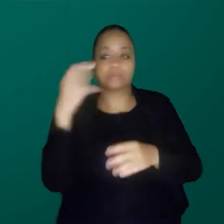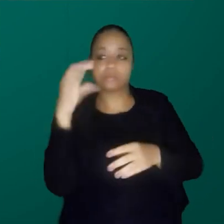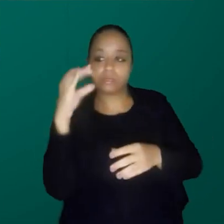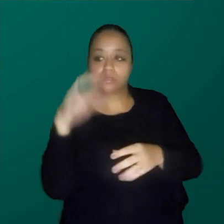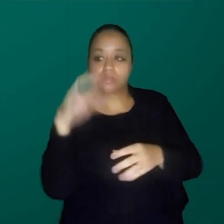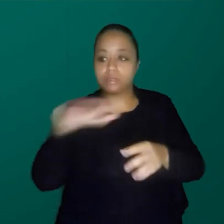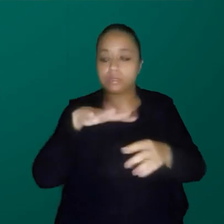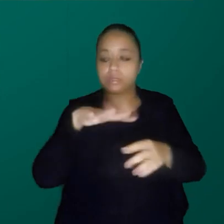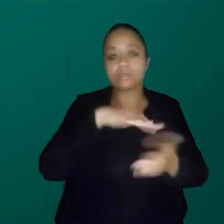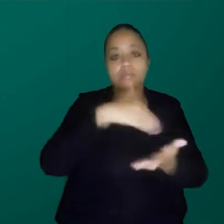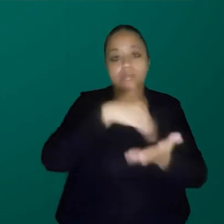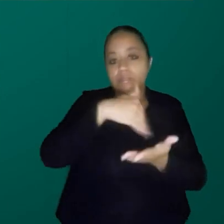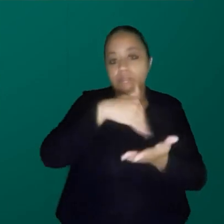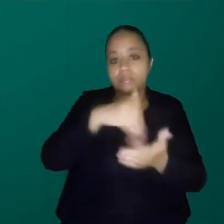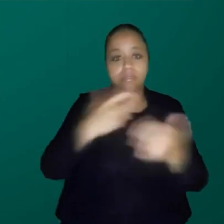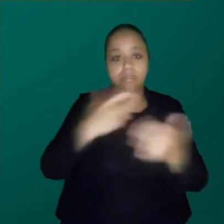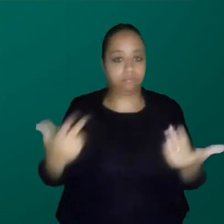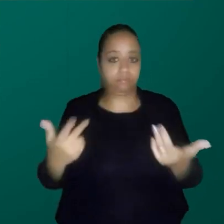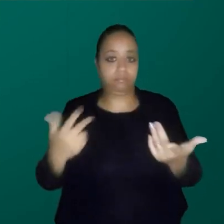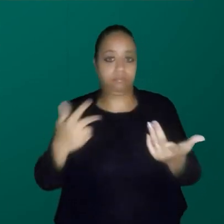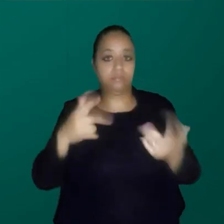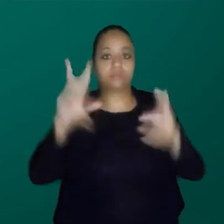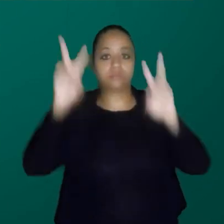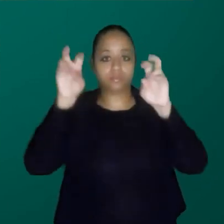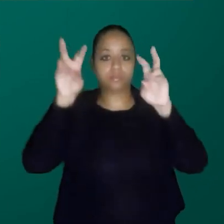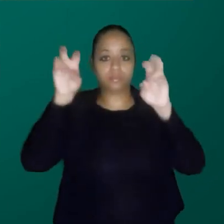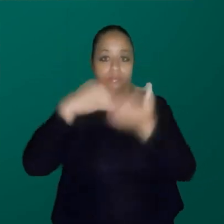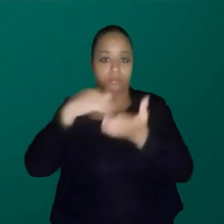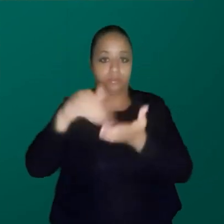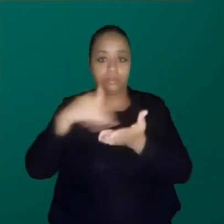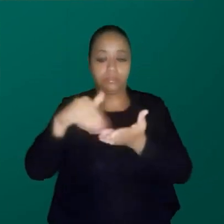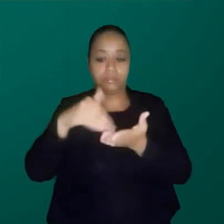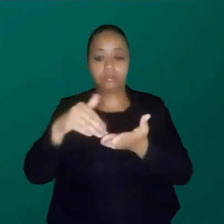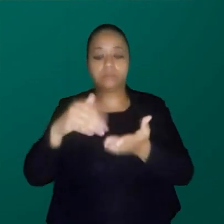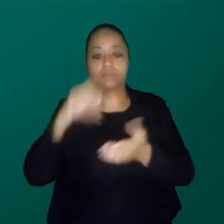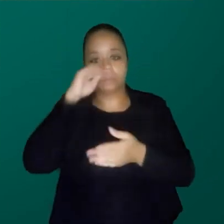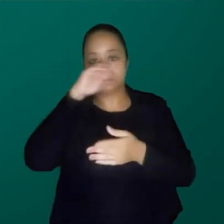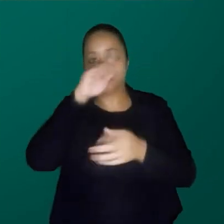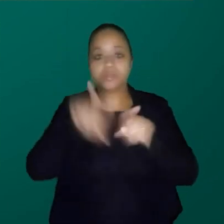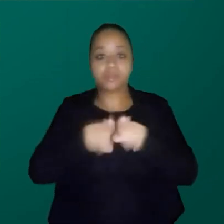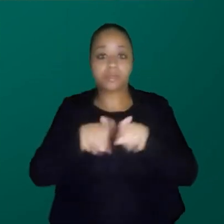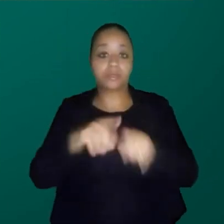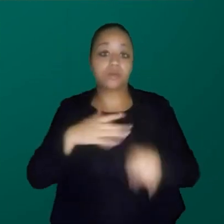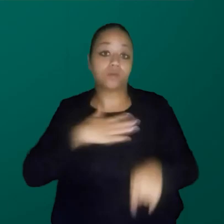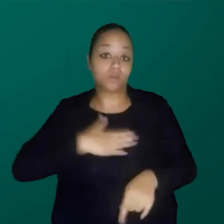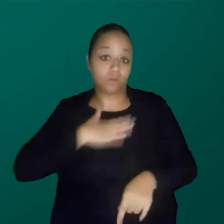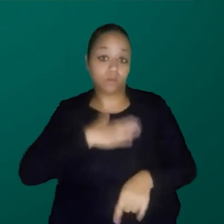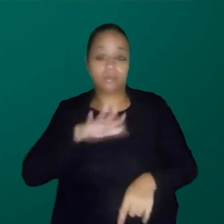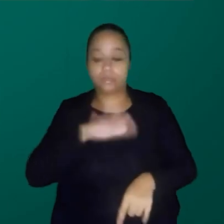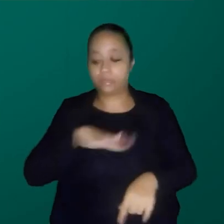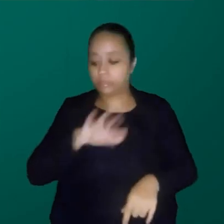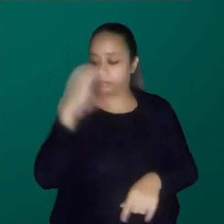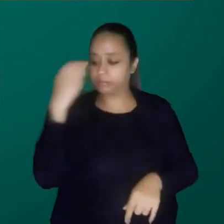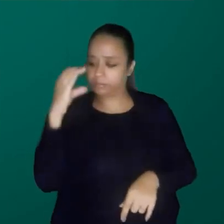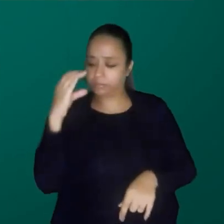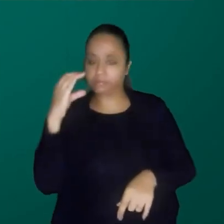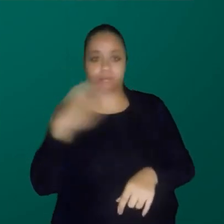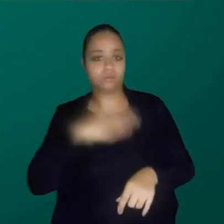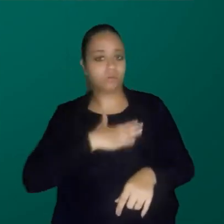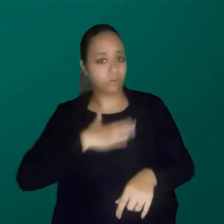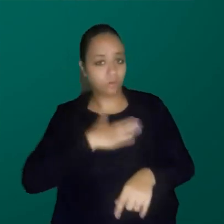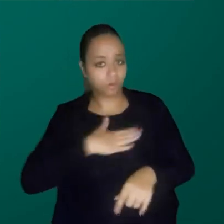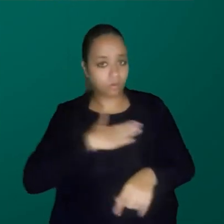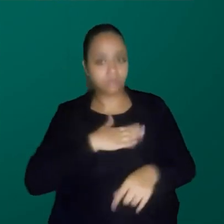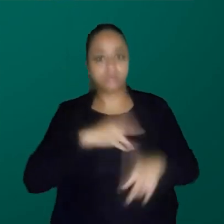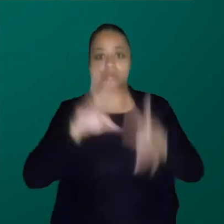chamar Todas as Ciências. Mas, tudo bem, é isso que trata a Secretaria. Eu adoro ciência, como diz a